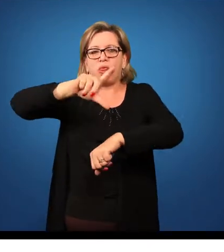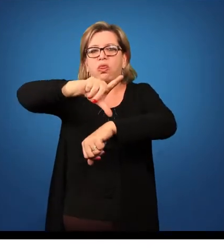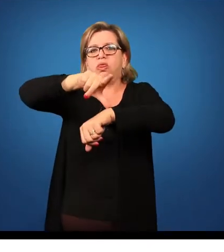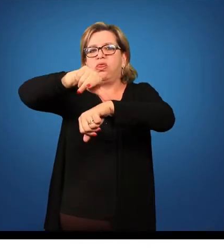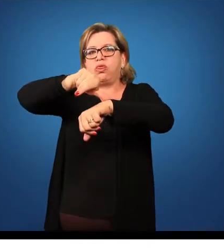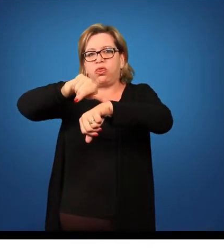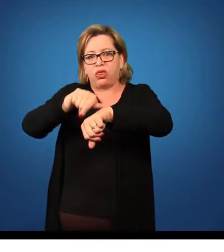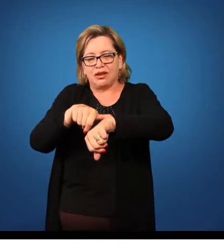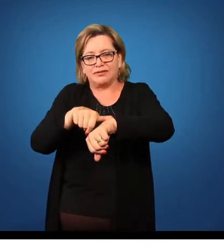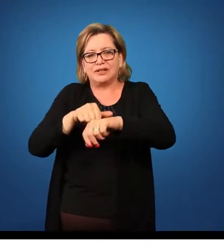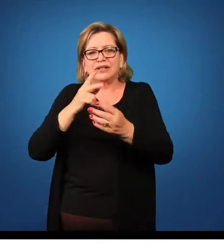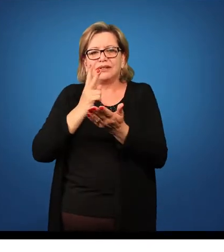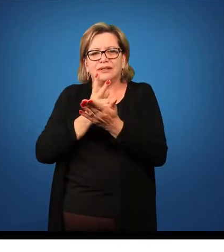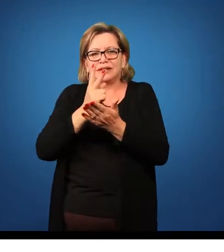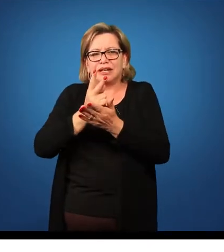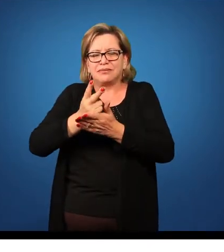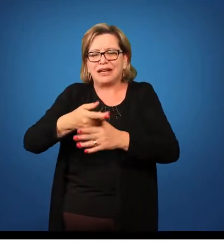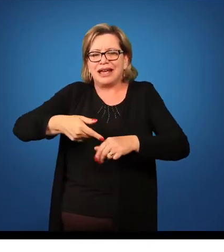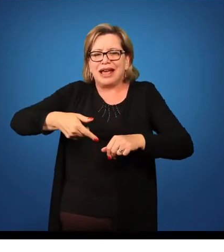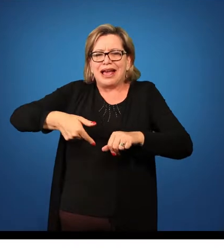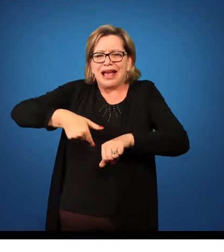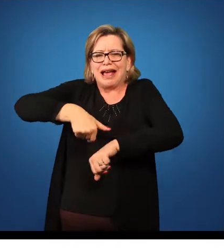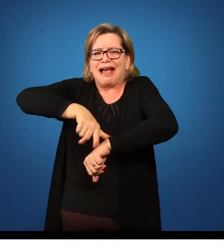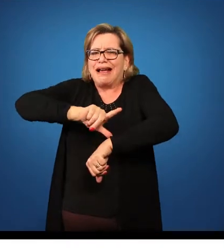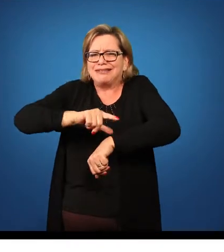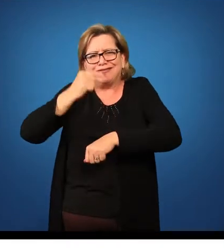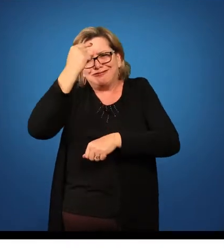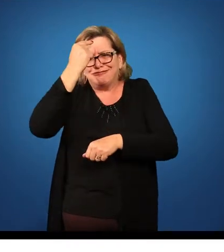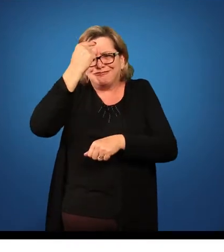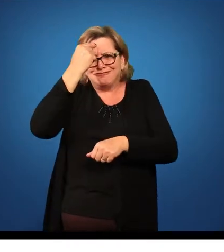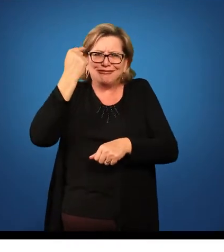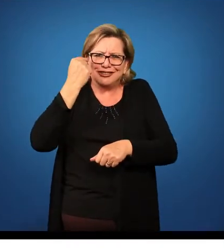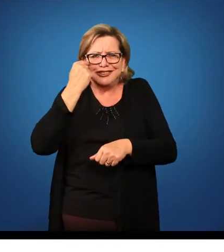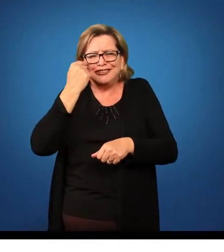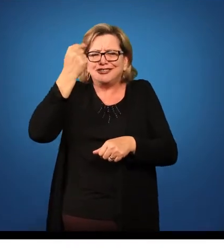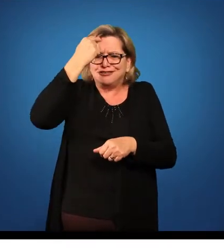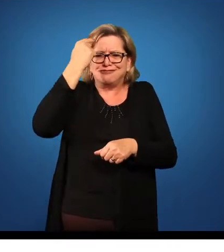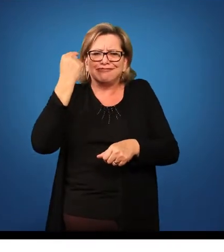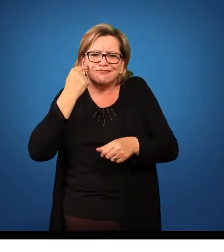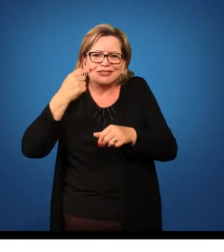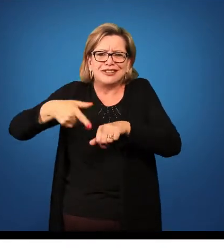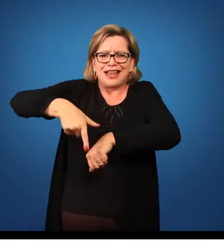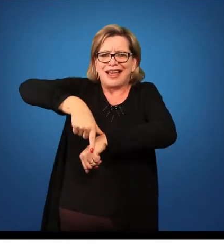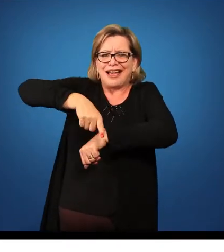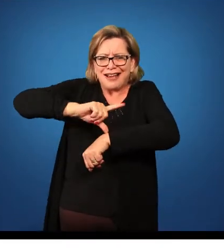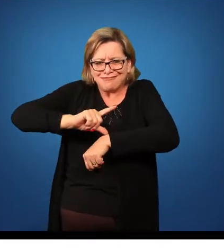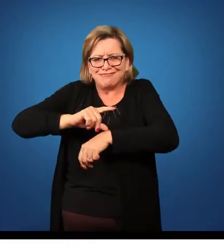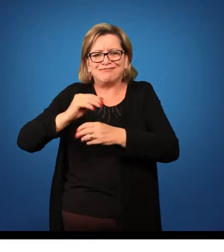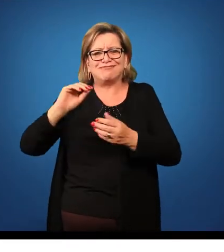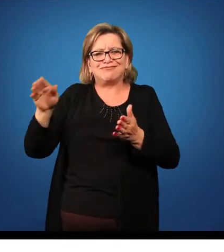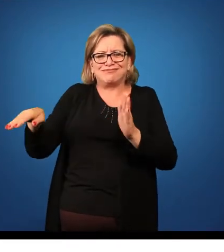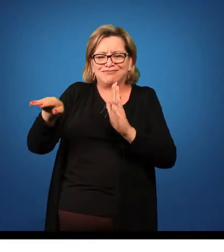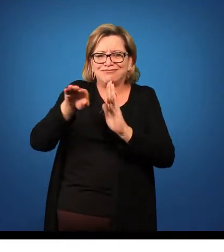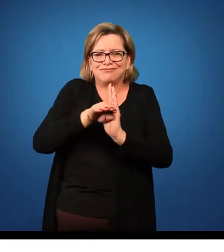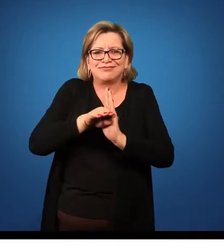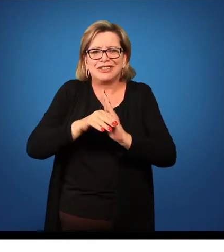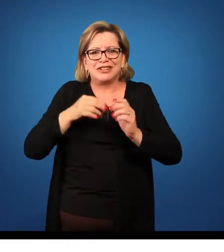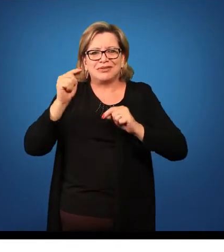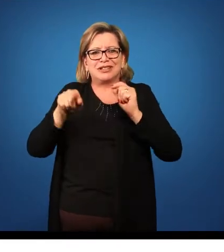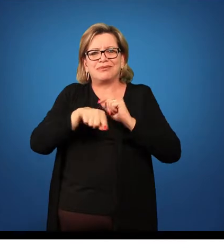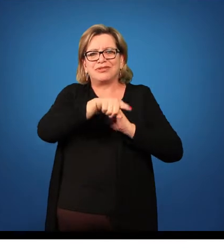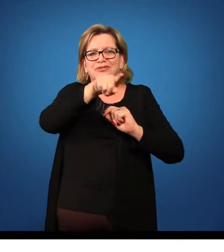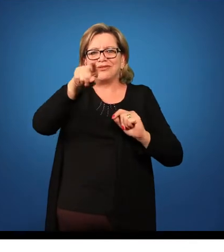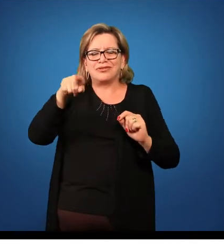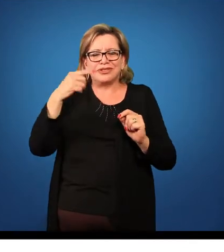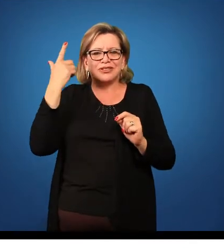atividades de estágio, chegue 15 minutos, 20 minutos antes. Isso é importante tanto para você conseguir